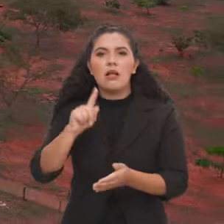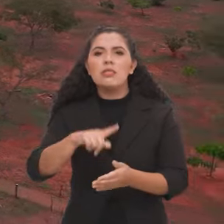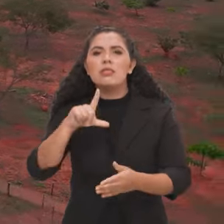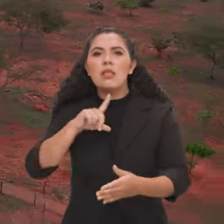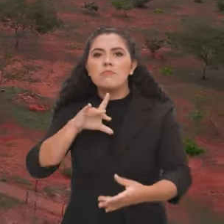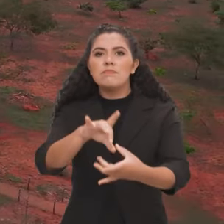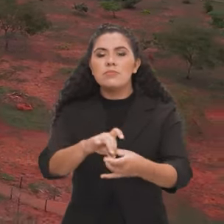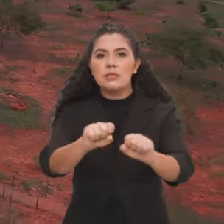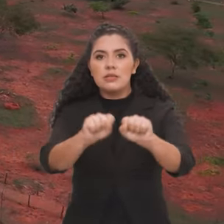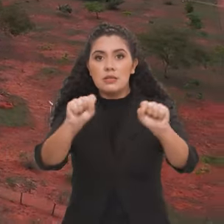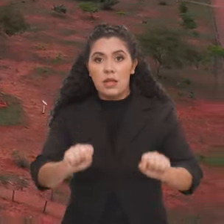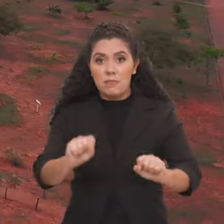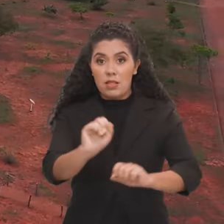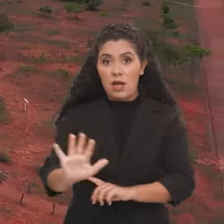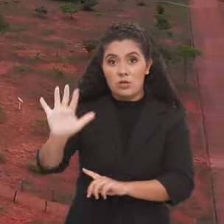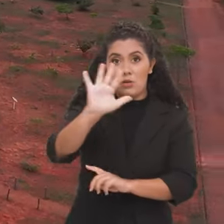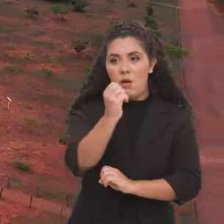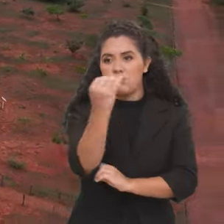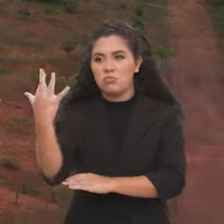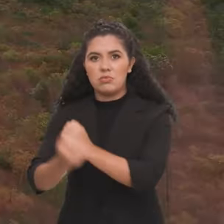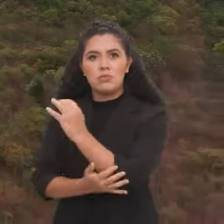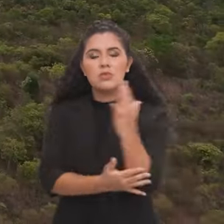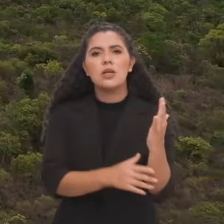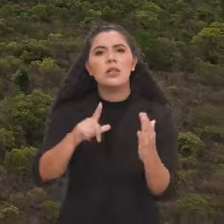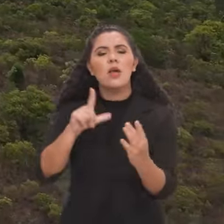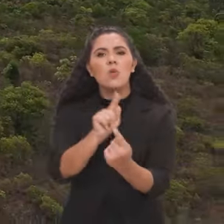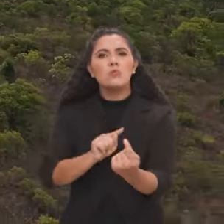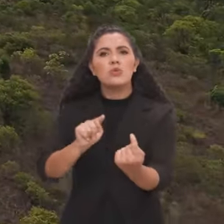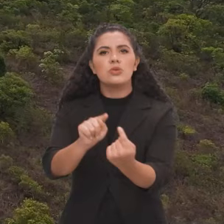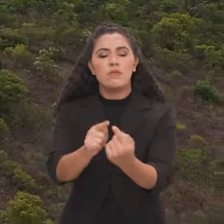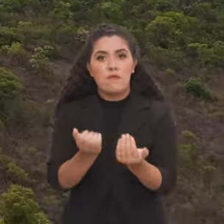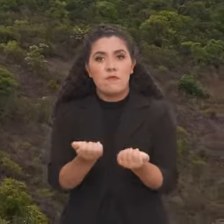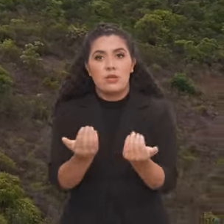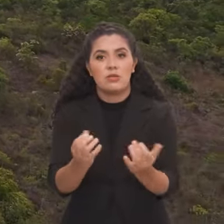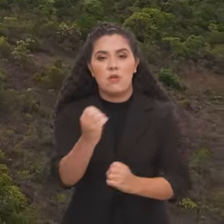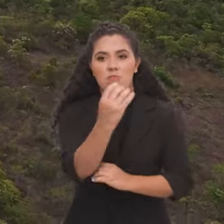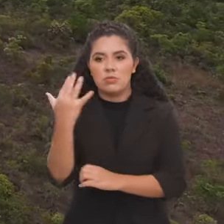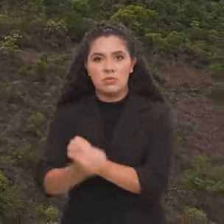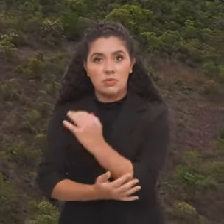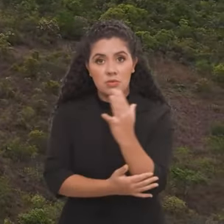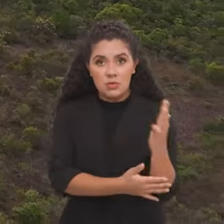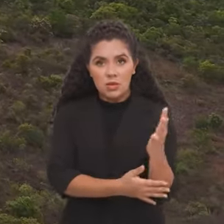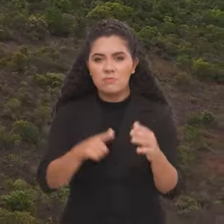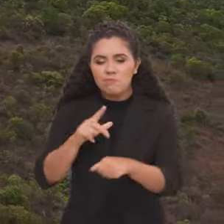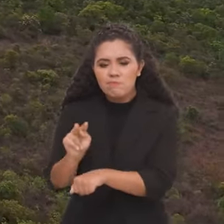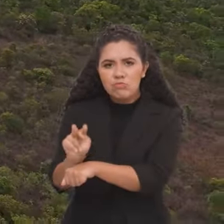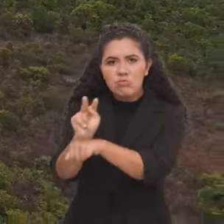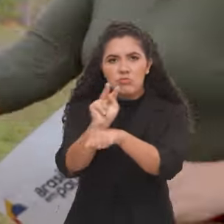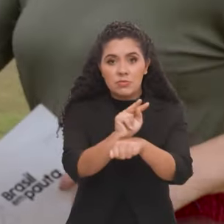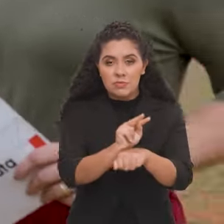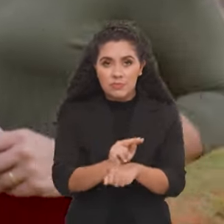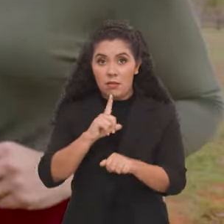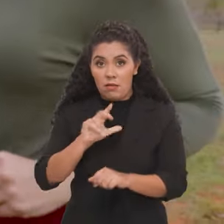ambiental brasileiro integra o Sistema Nacional do Meio Ambiente com o objetivo de promover um meio ambiente ecologicamente equilibrado.